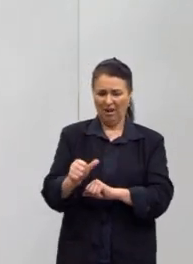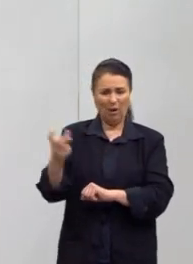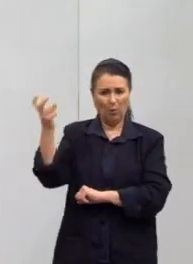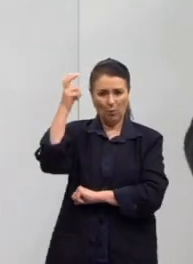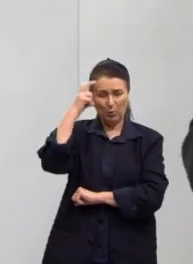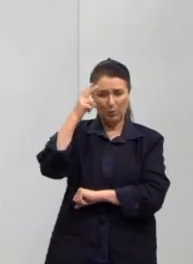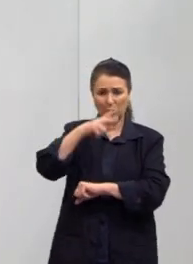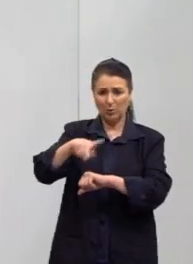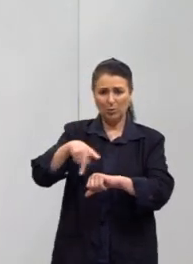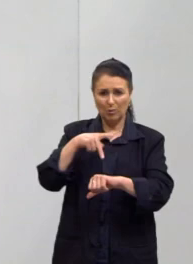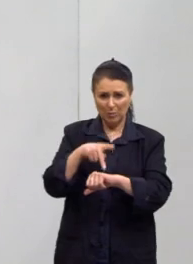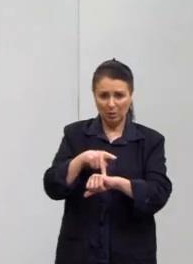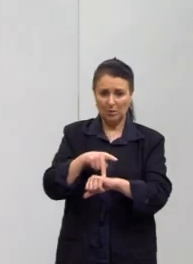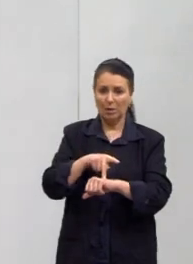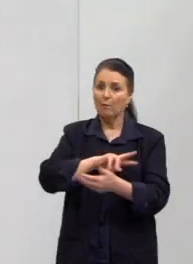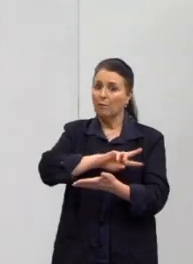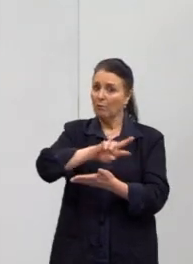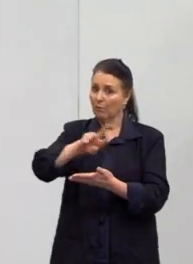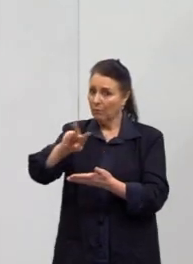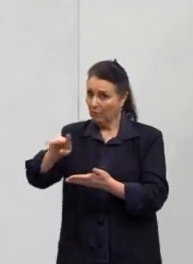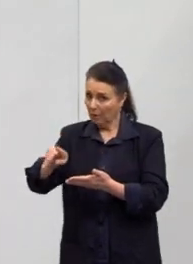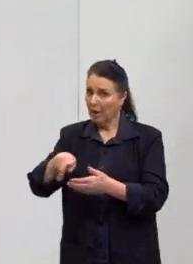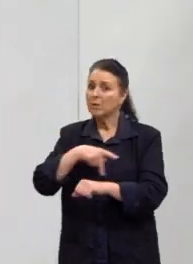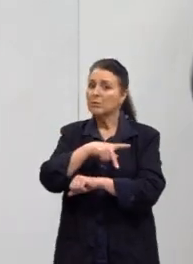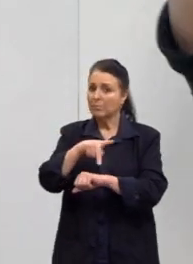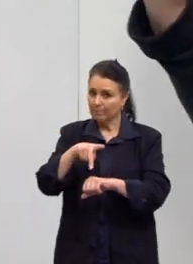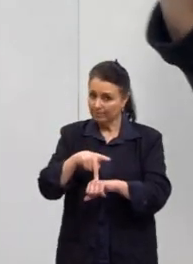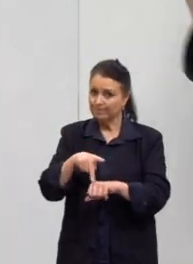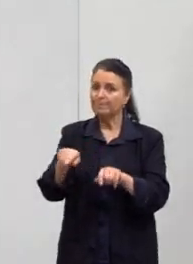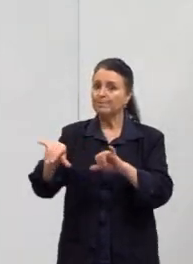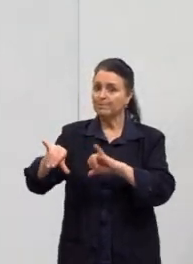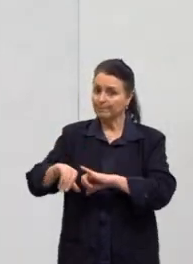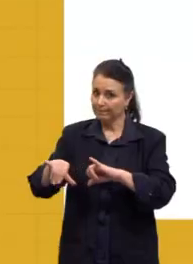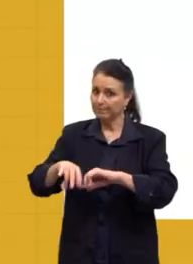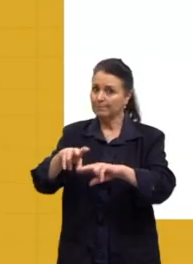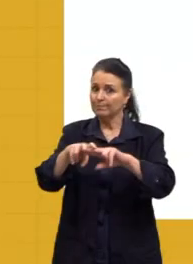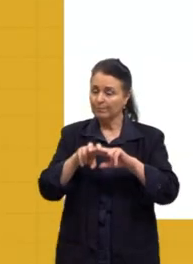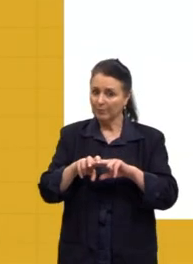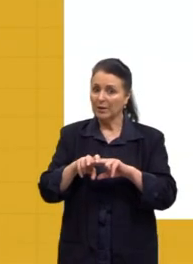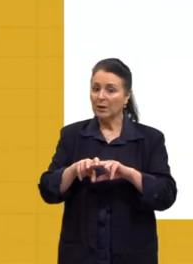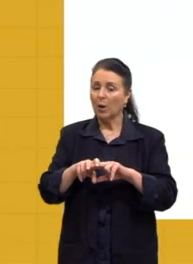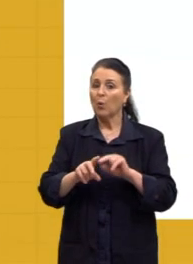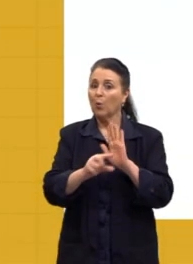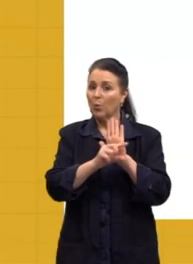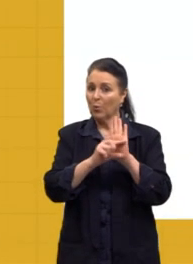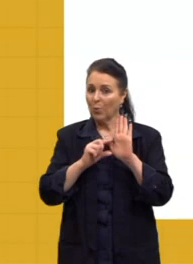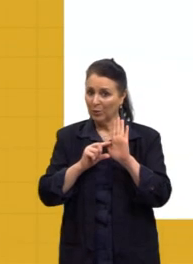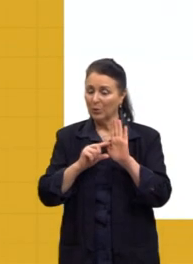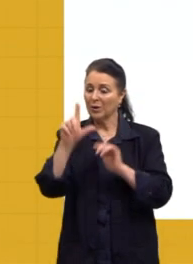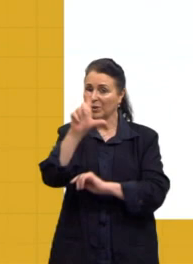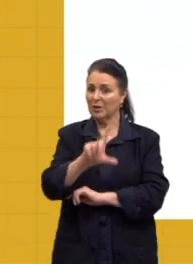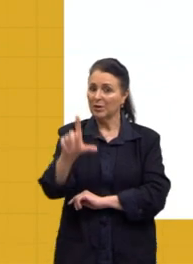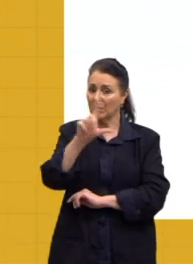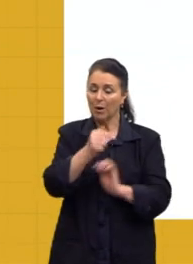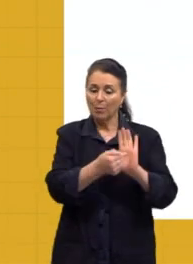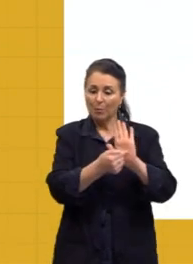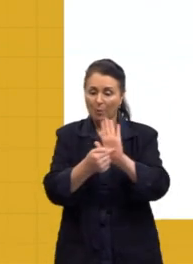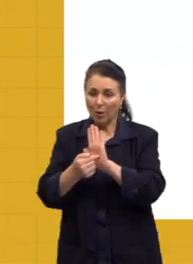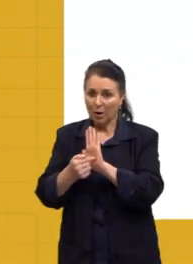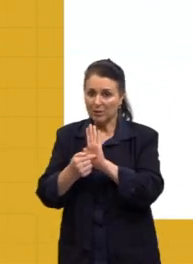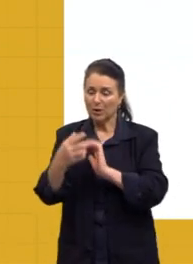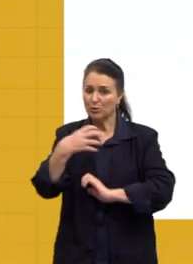bacana e vários países passaram por isso, não apenas o Brasil. Então, o Oswald traz isso de uma forma muito crítica e bastante interessante.